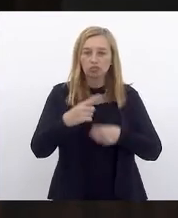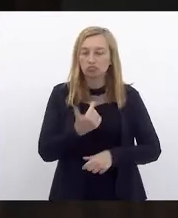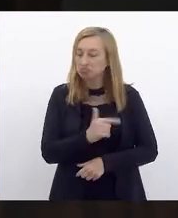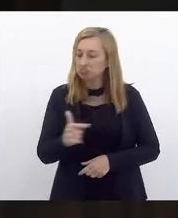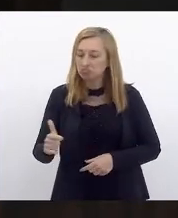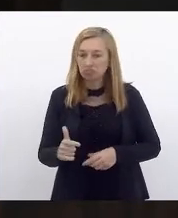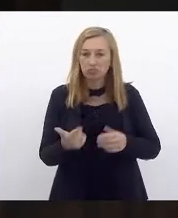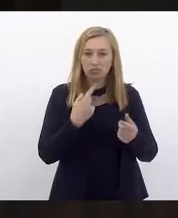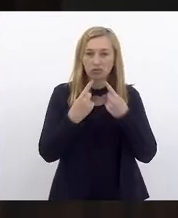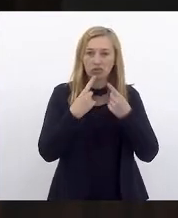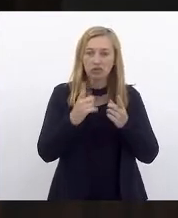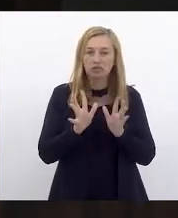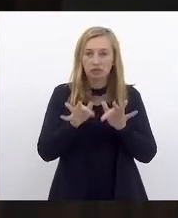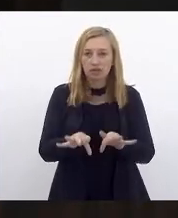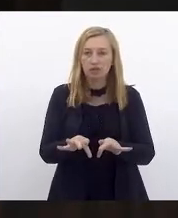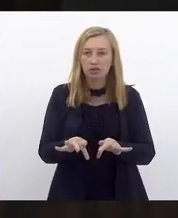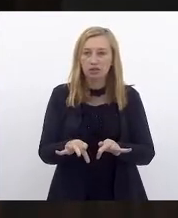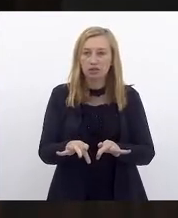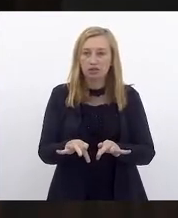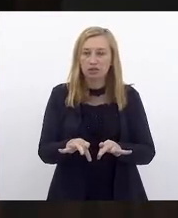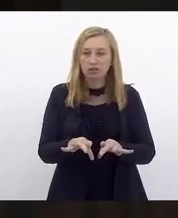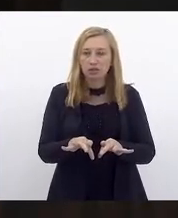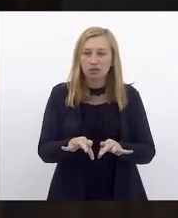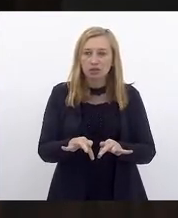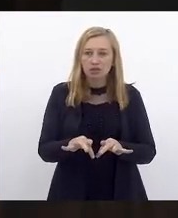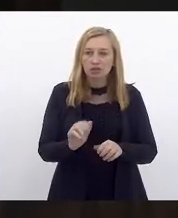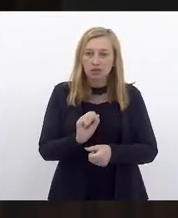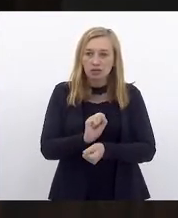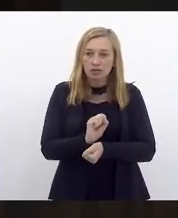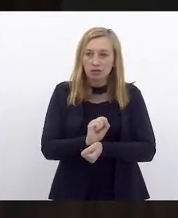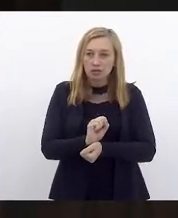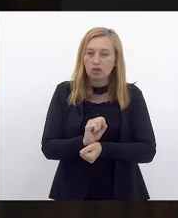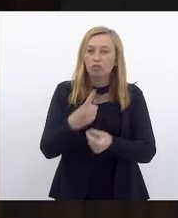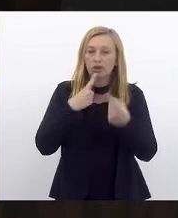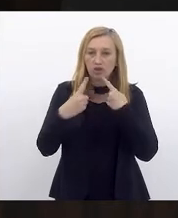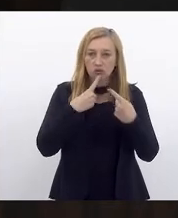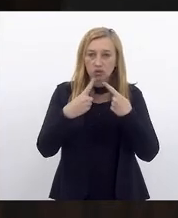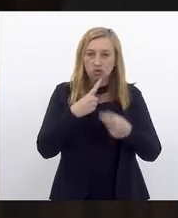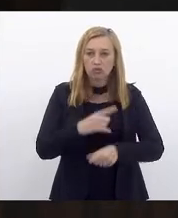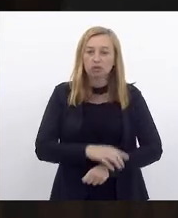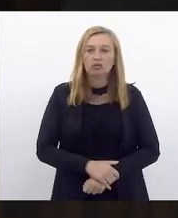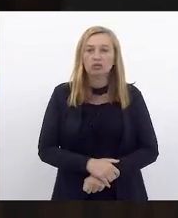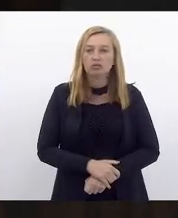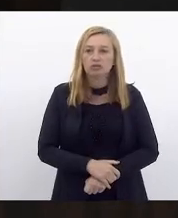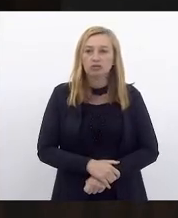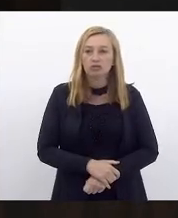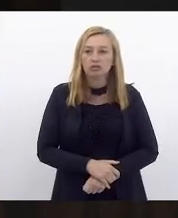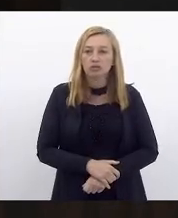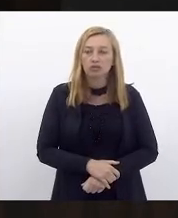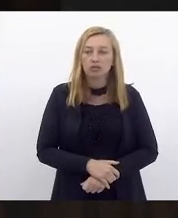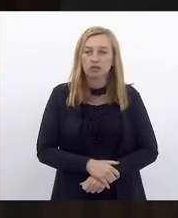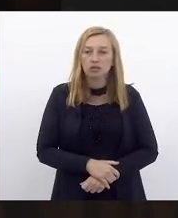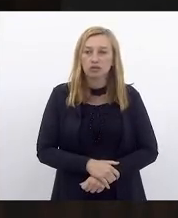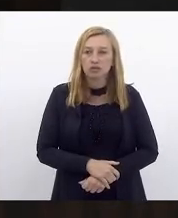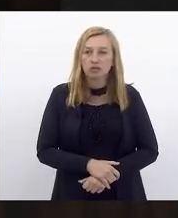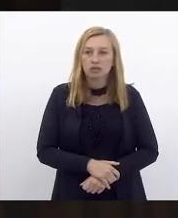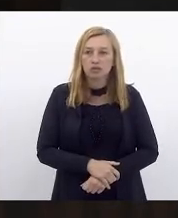Não havendo quem queira discutir, encerrado a discussão. Está acima, menos. Só uma olhada. Para discutir, a nossa